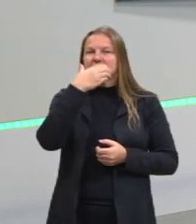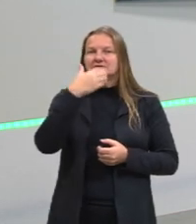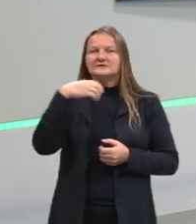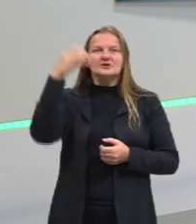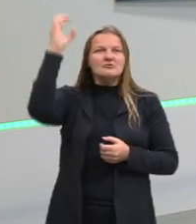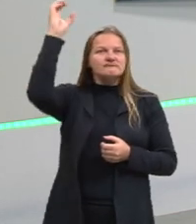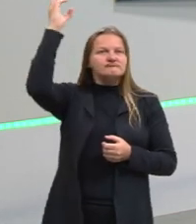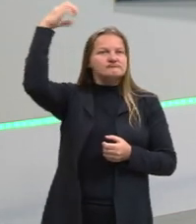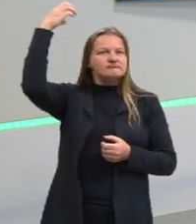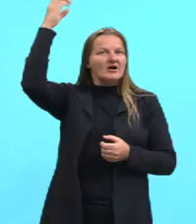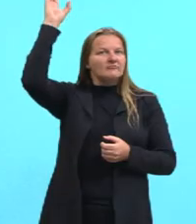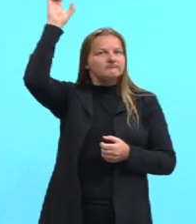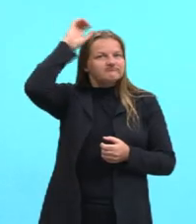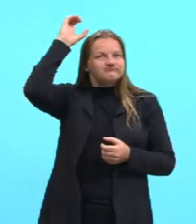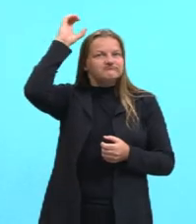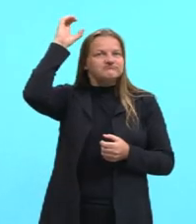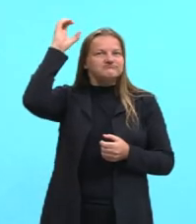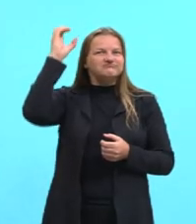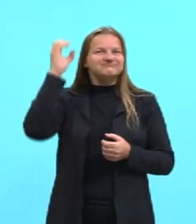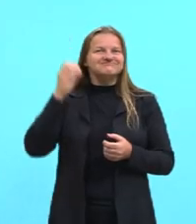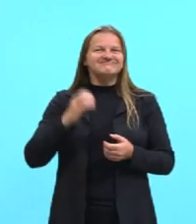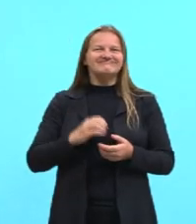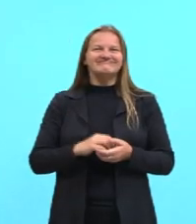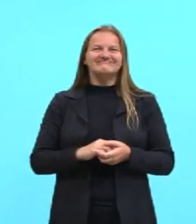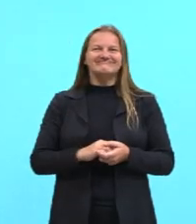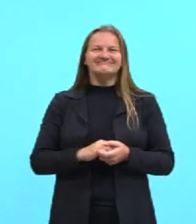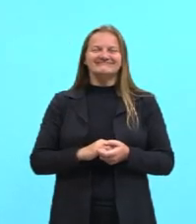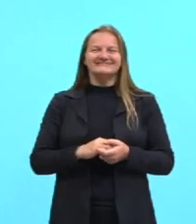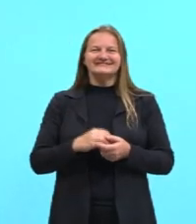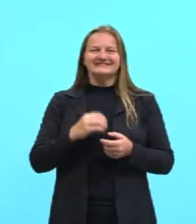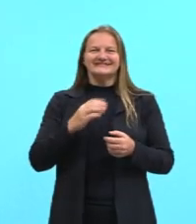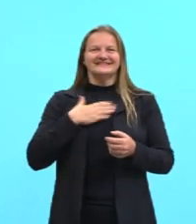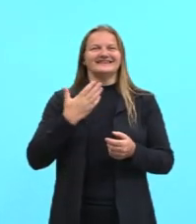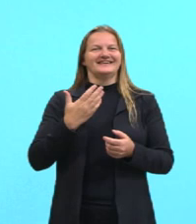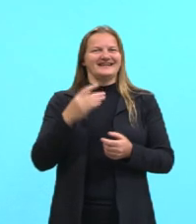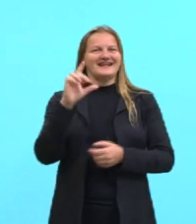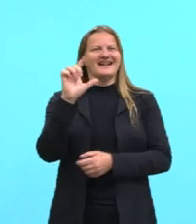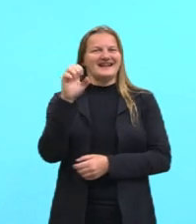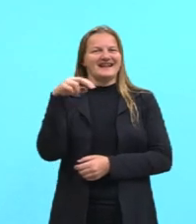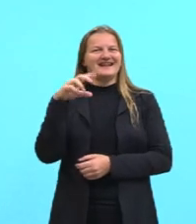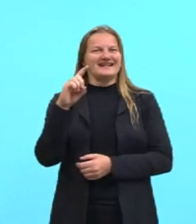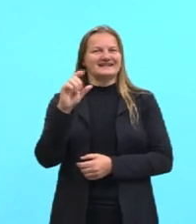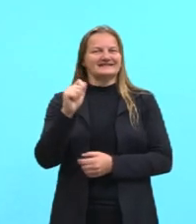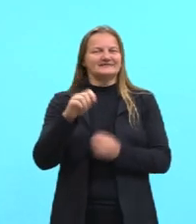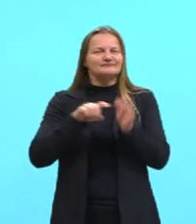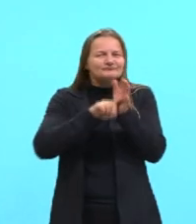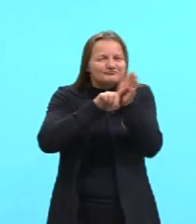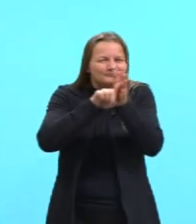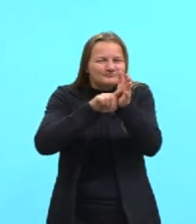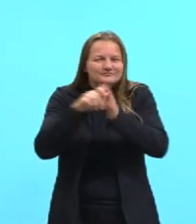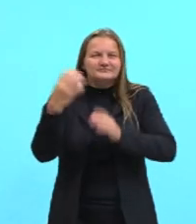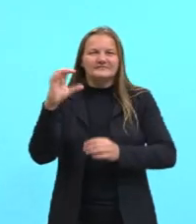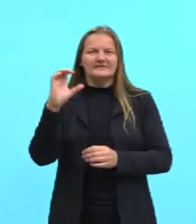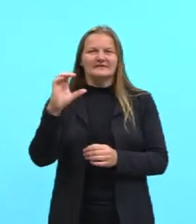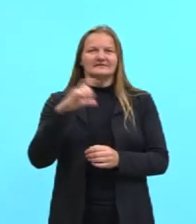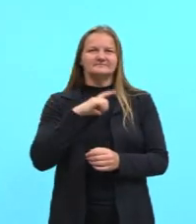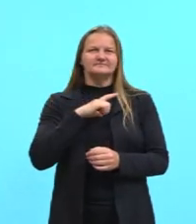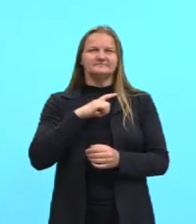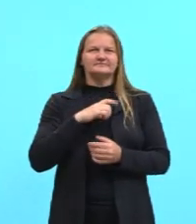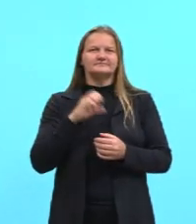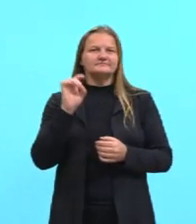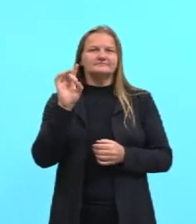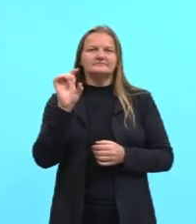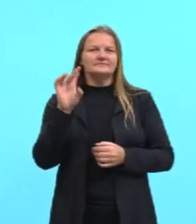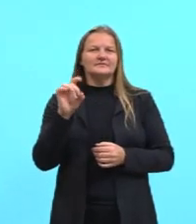cabeça dele é uma lenda, né? E é importante a gente saber disso, que o conhecimento científico, ele não surge simplesmente,